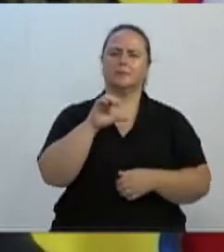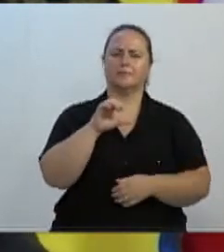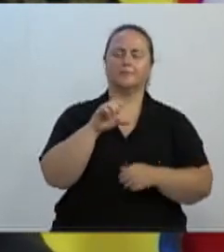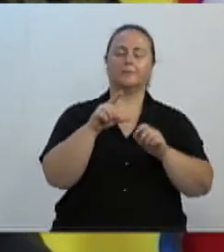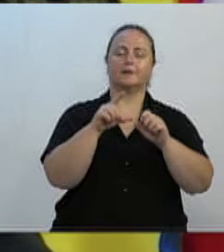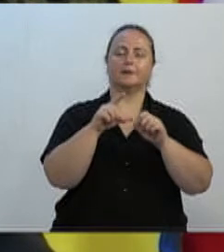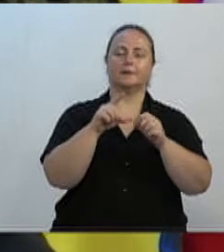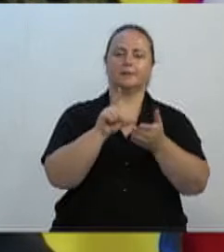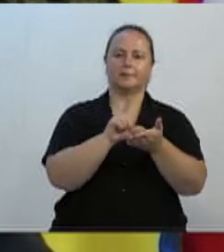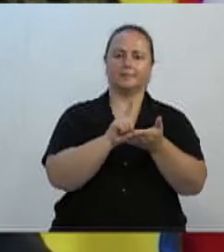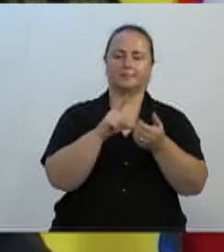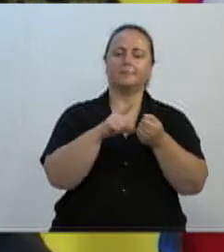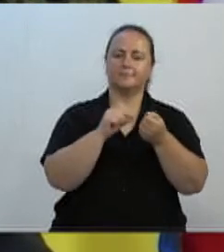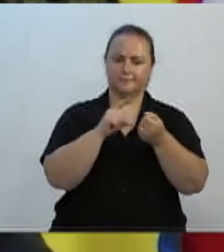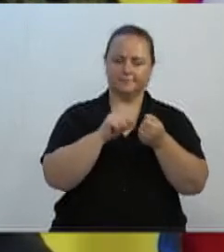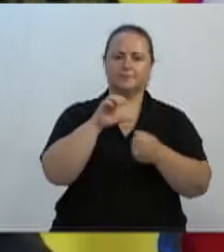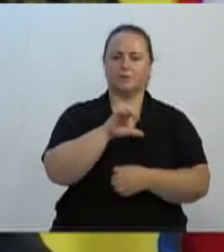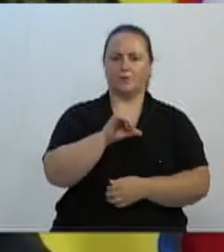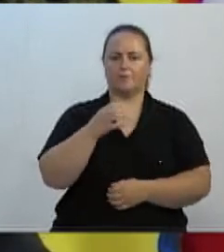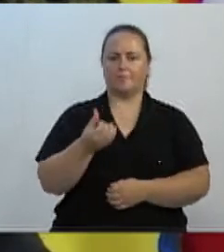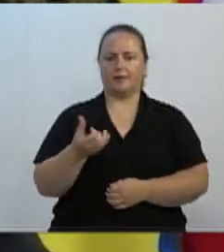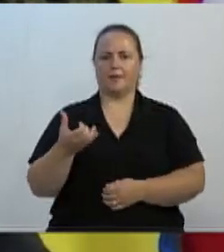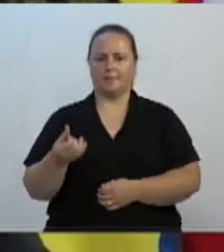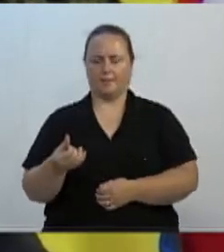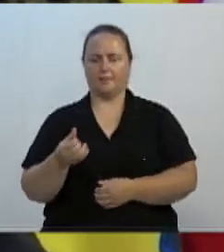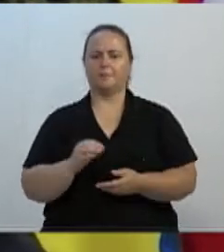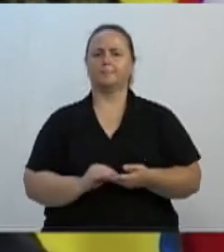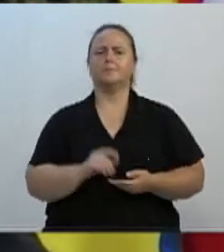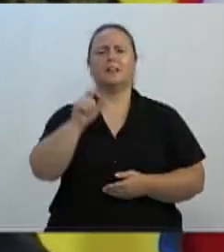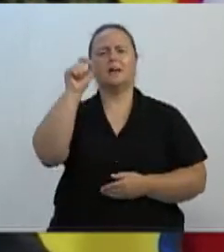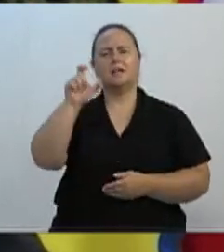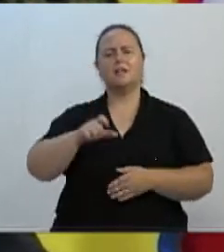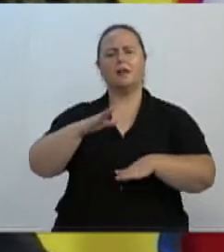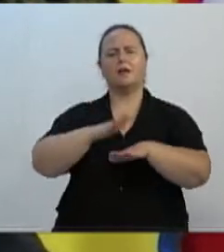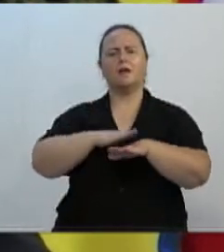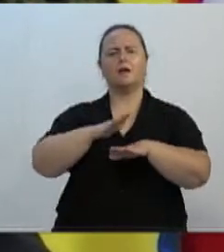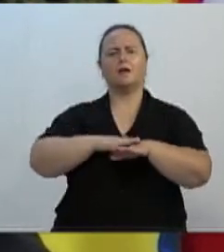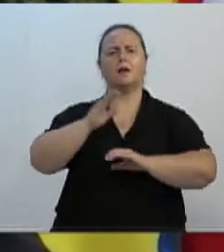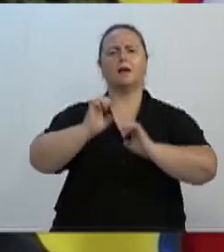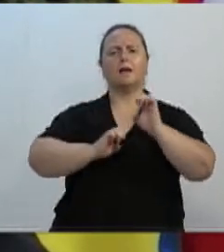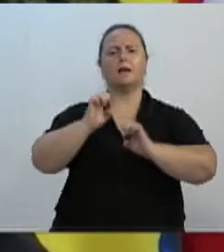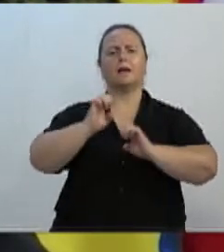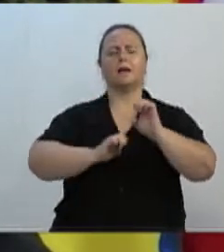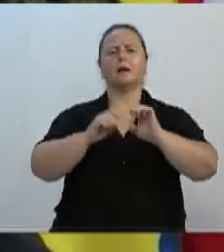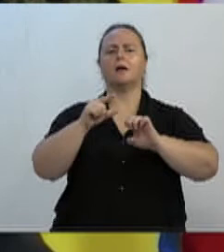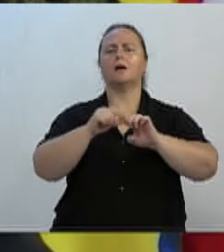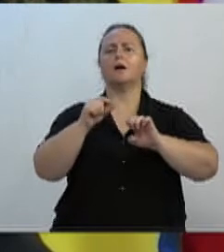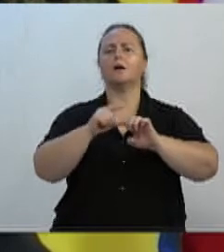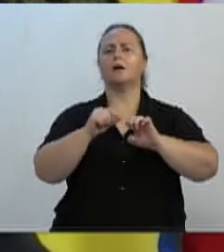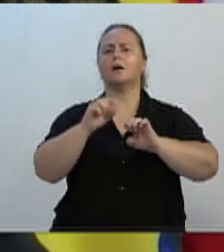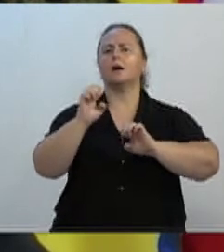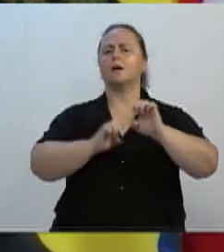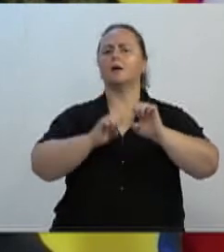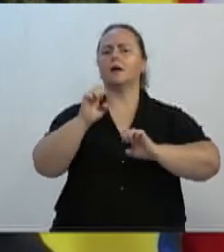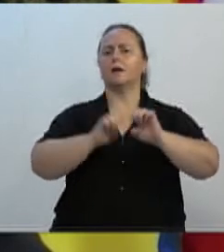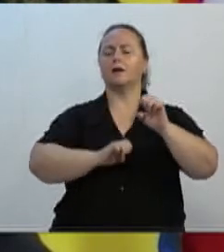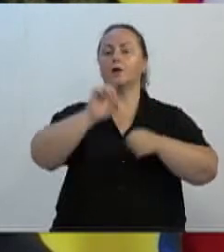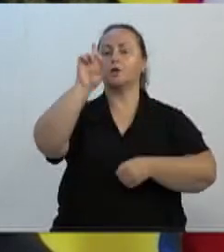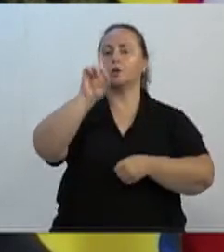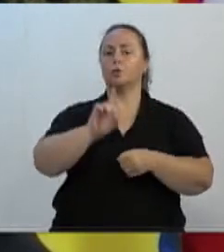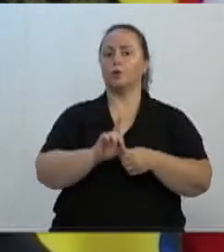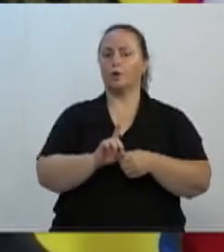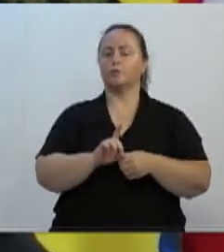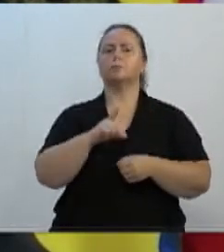empresário, empresário, quem exerce profissionalmente atividade econômica organizada